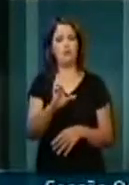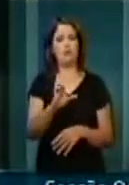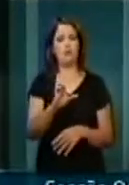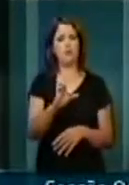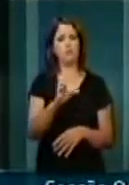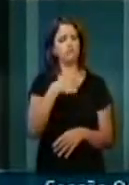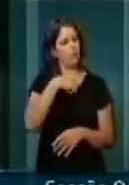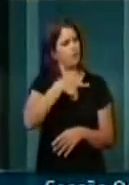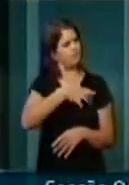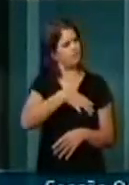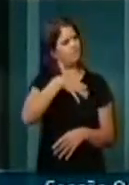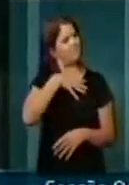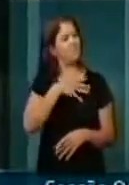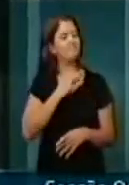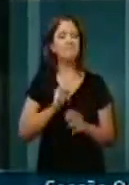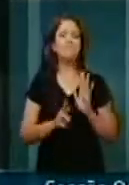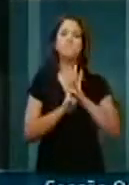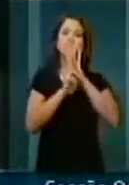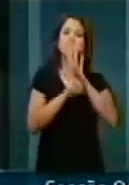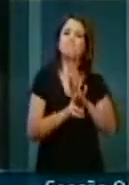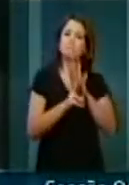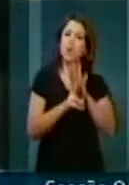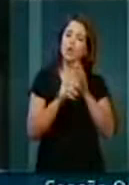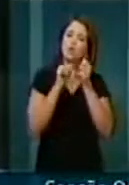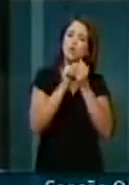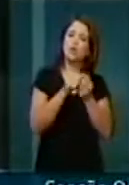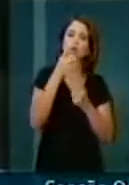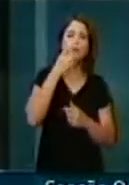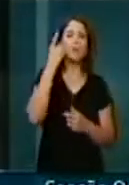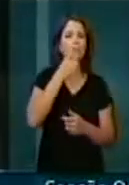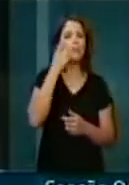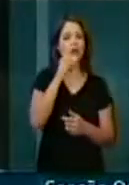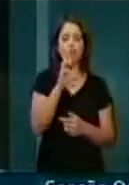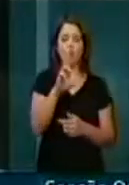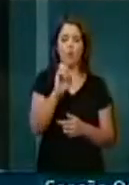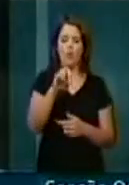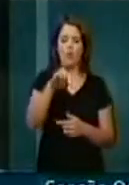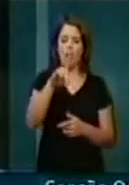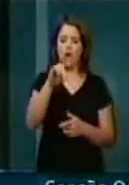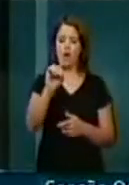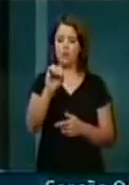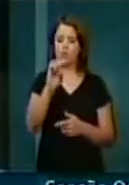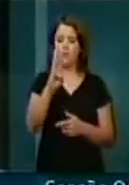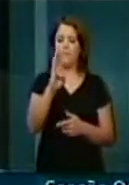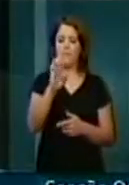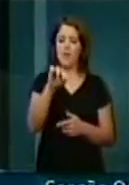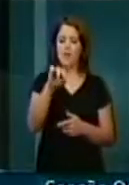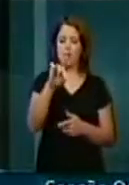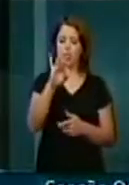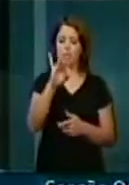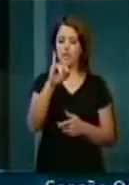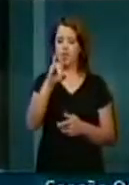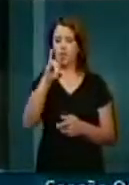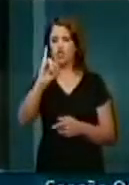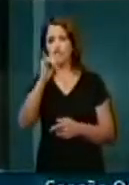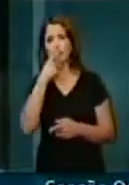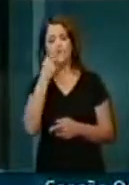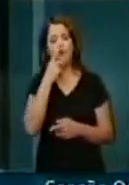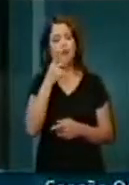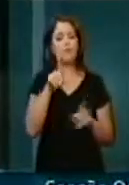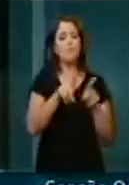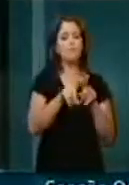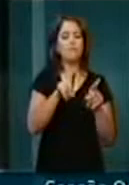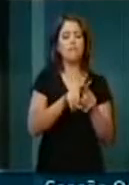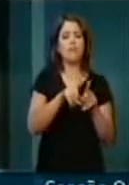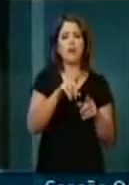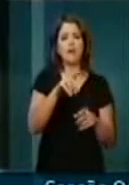que eu tenho o prazer de representar juntamente com o deputado Ronaldo Benedetti, deputado da Silva Zonta, que